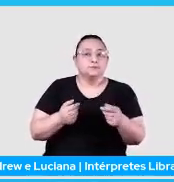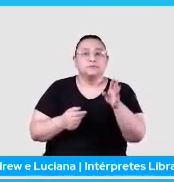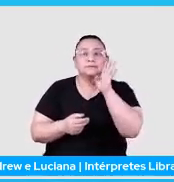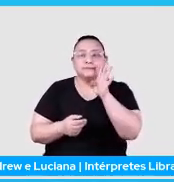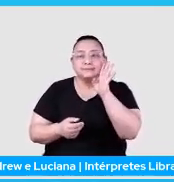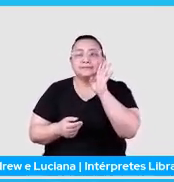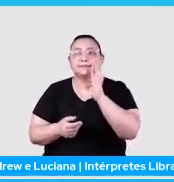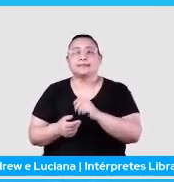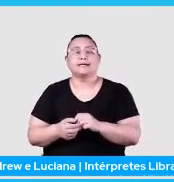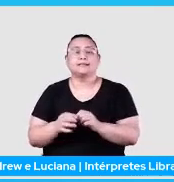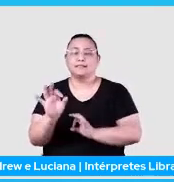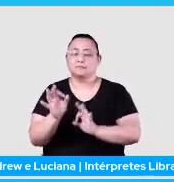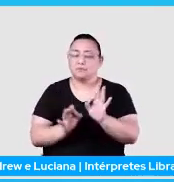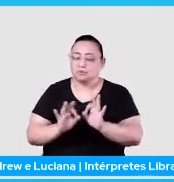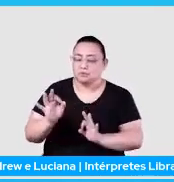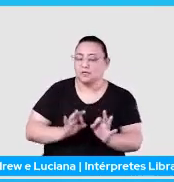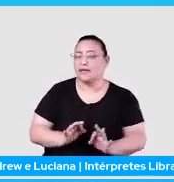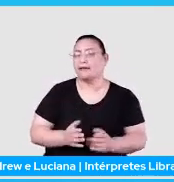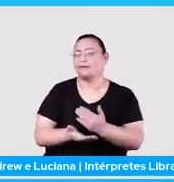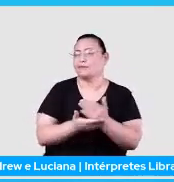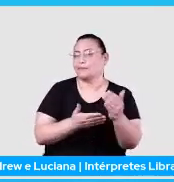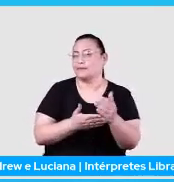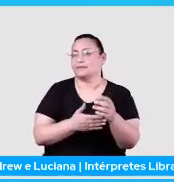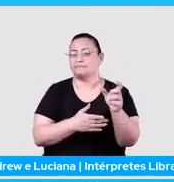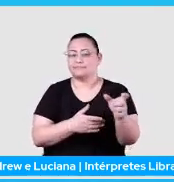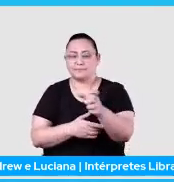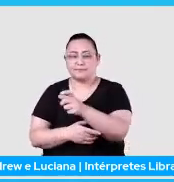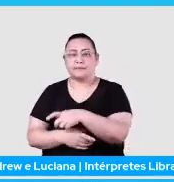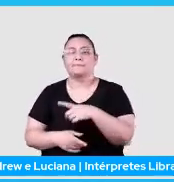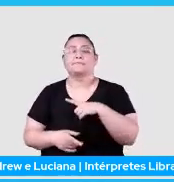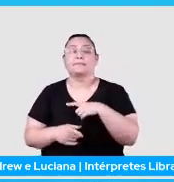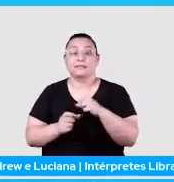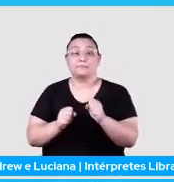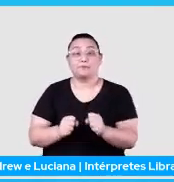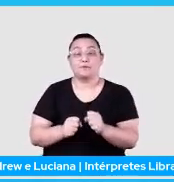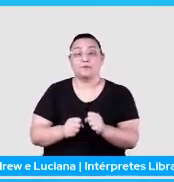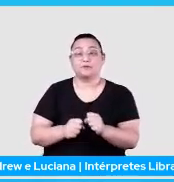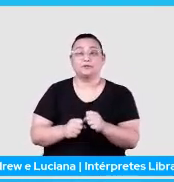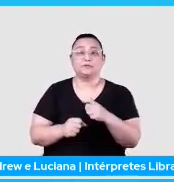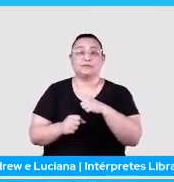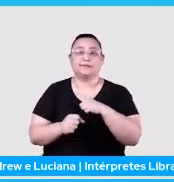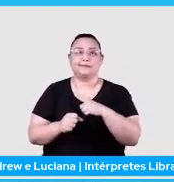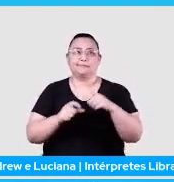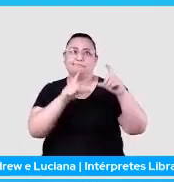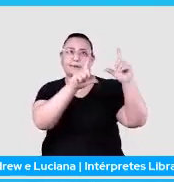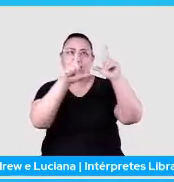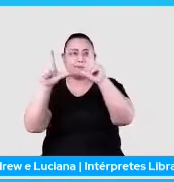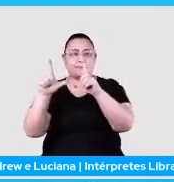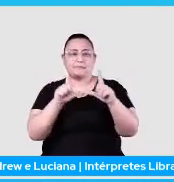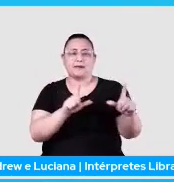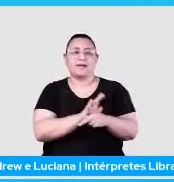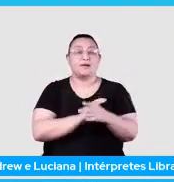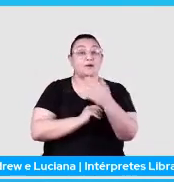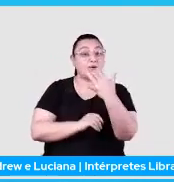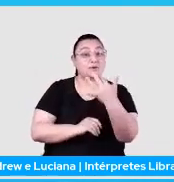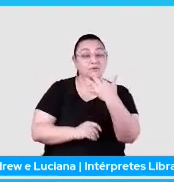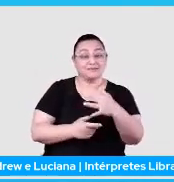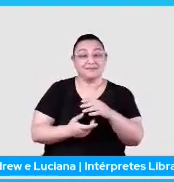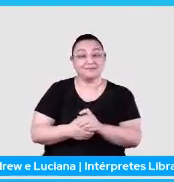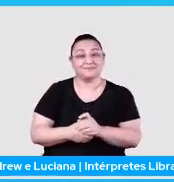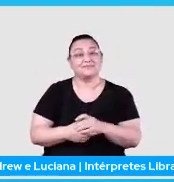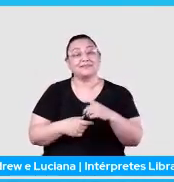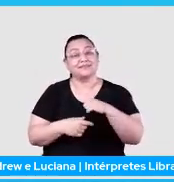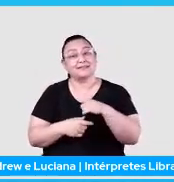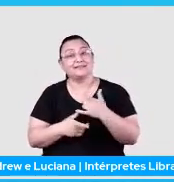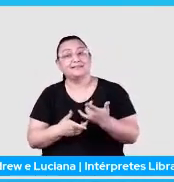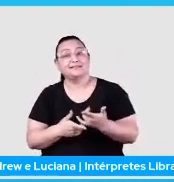projetinhos, iniciantes, em cada task dessa, que, aí eu botei essa imagem, assim, bem colorida, que a gente tem,